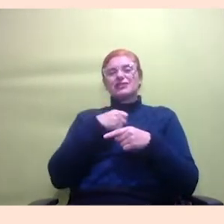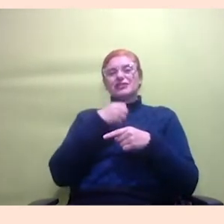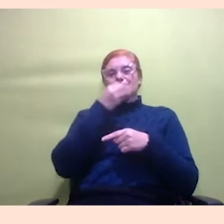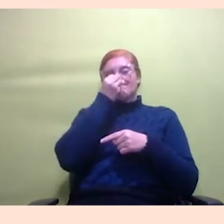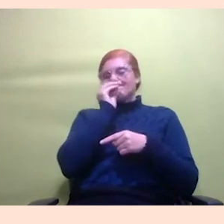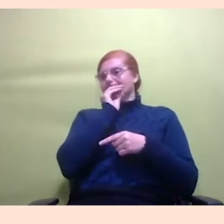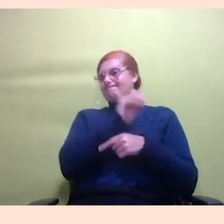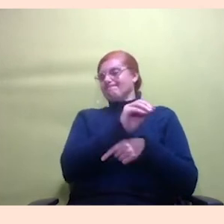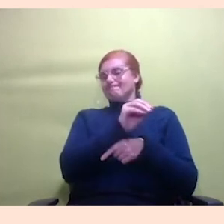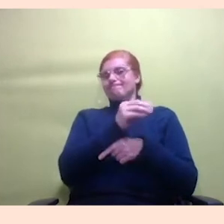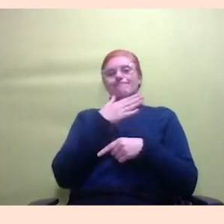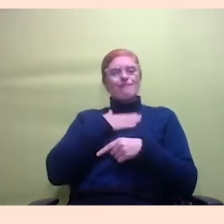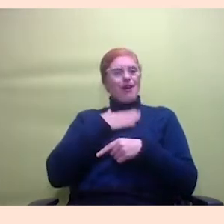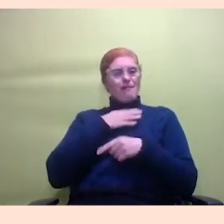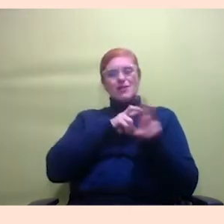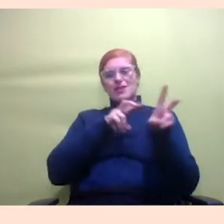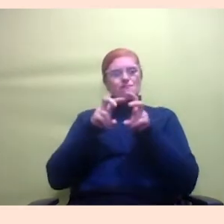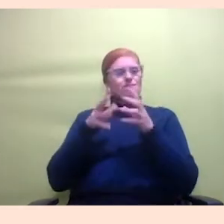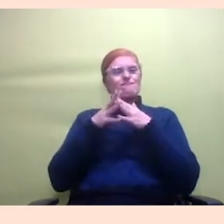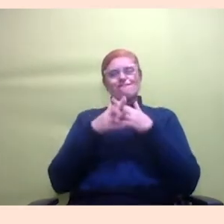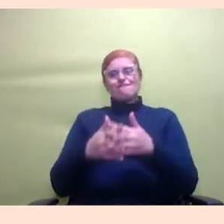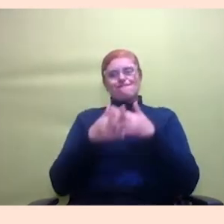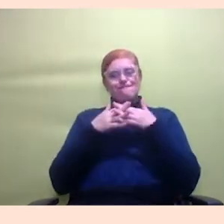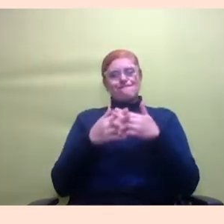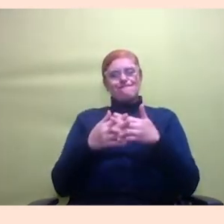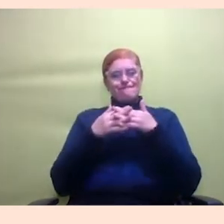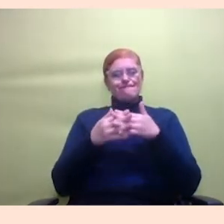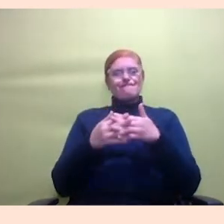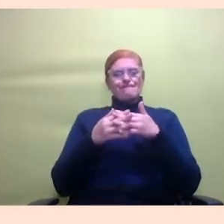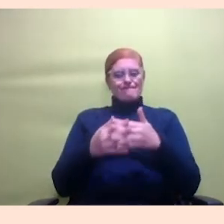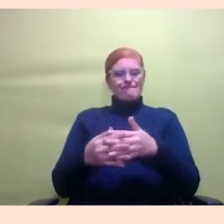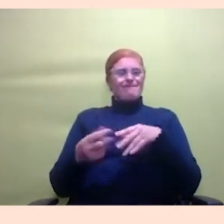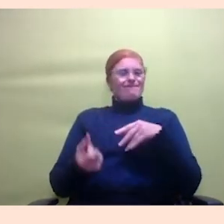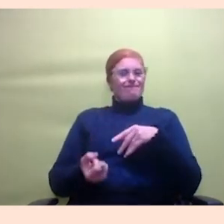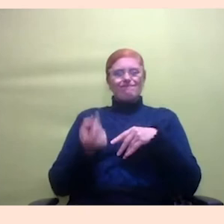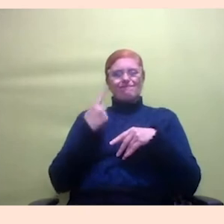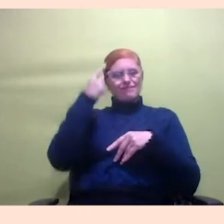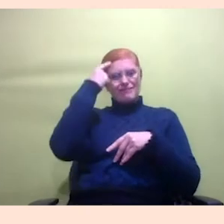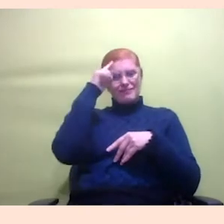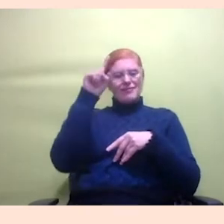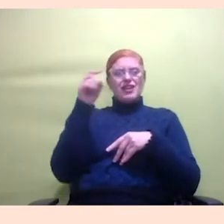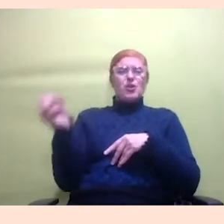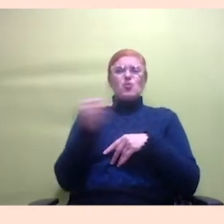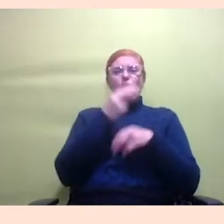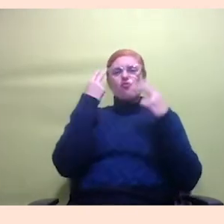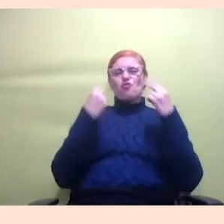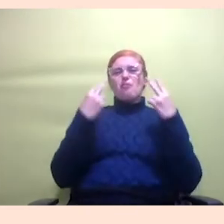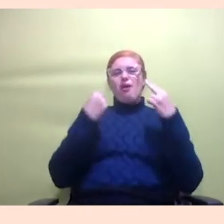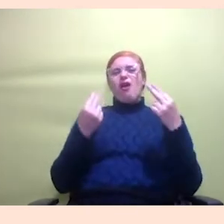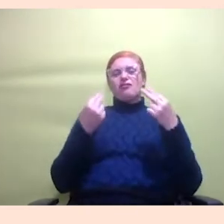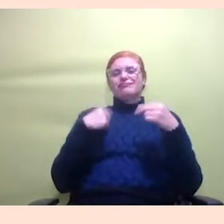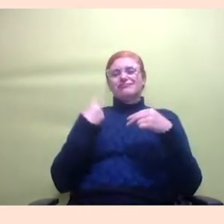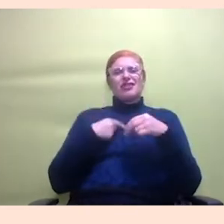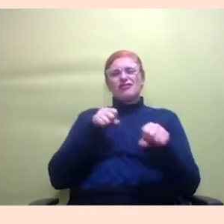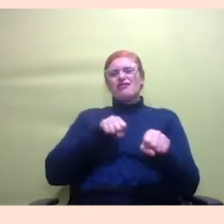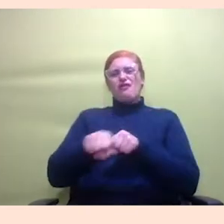complicada agora assim eu acho bem bem estranha essa ideia de que vai ser o novo normal a gente se formar por meio